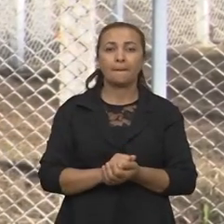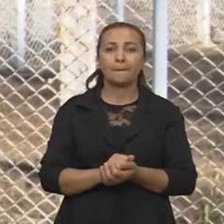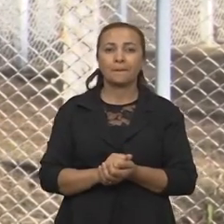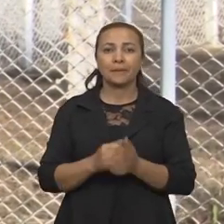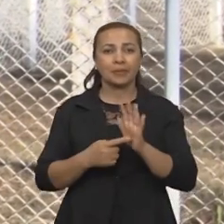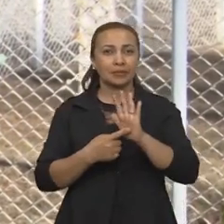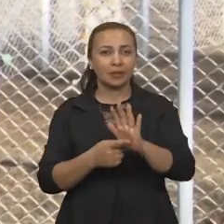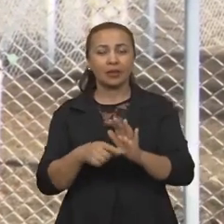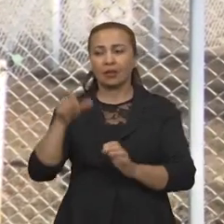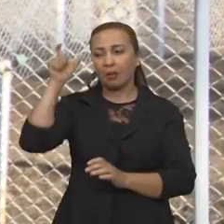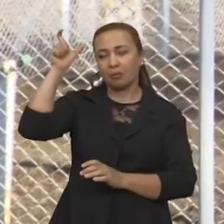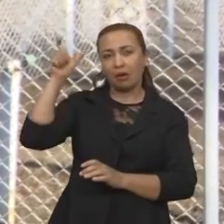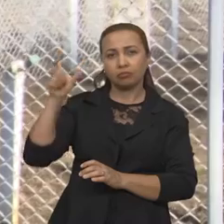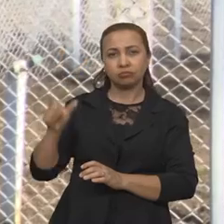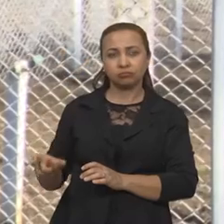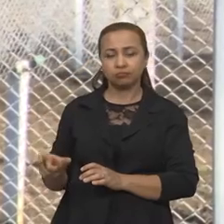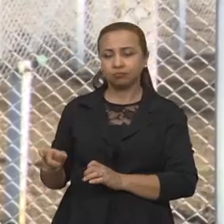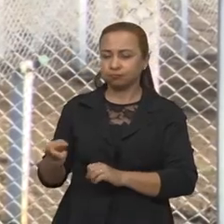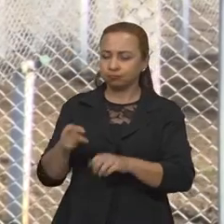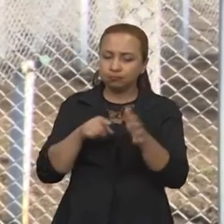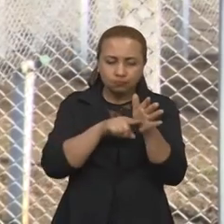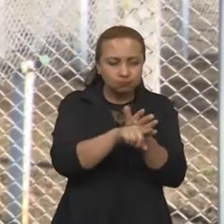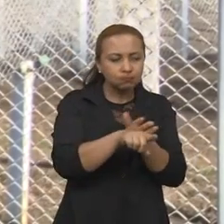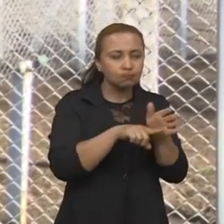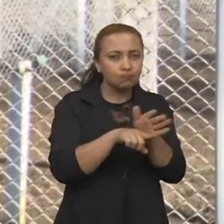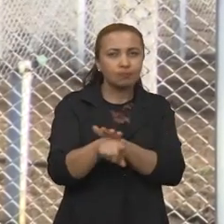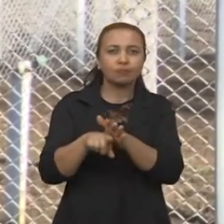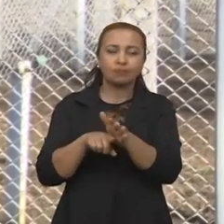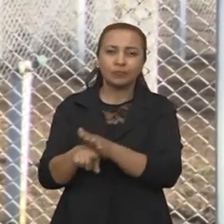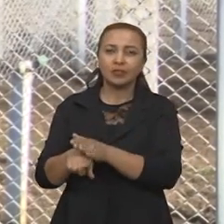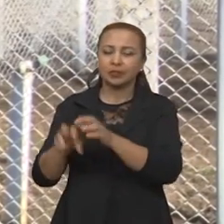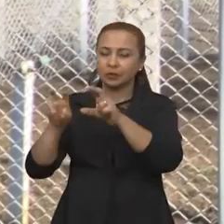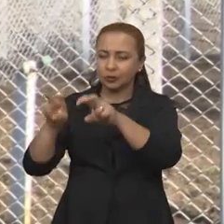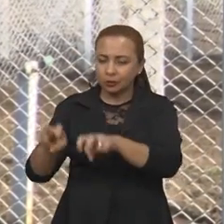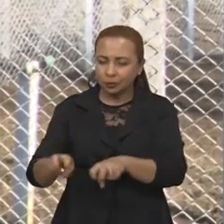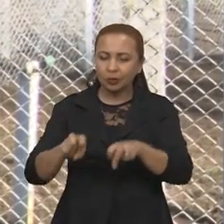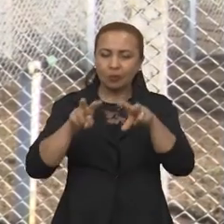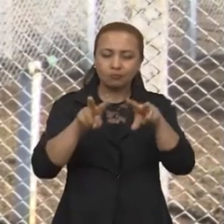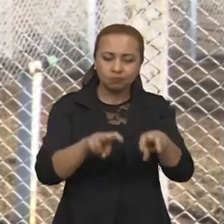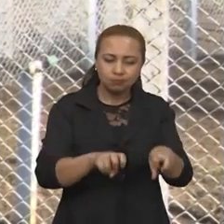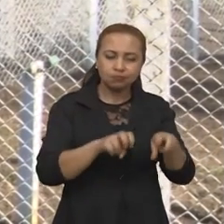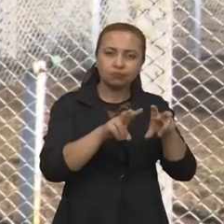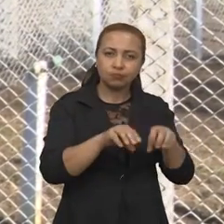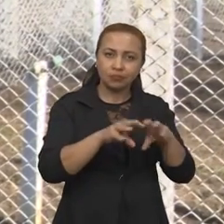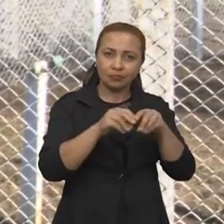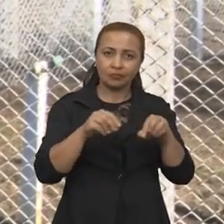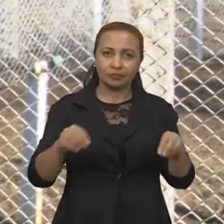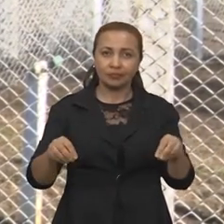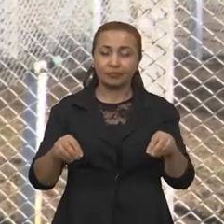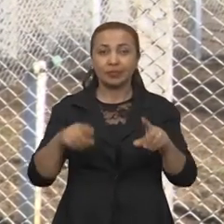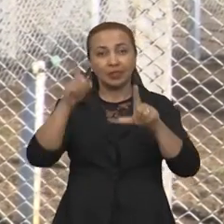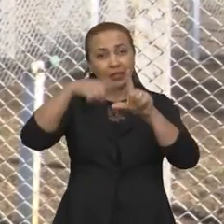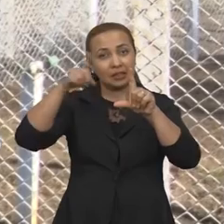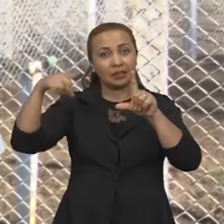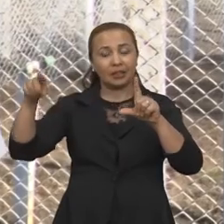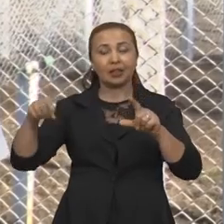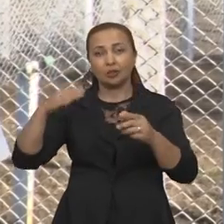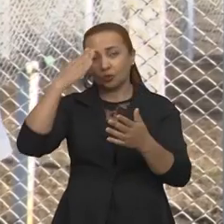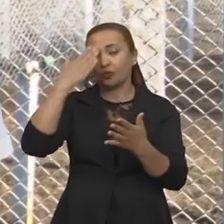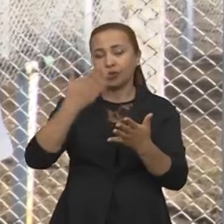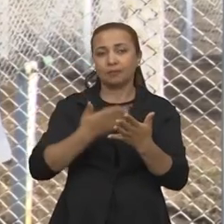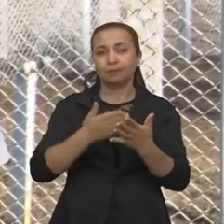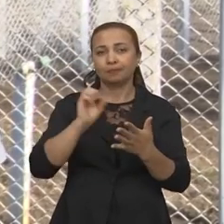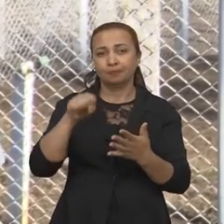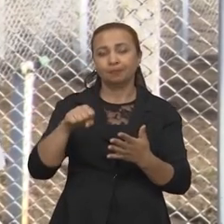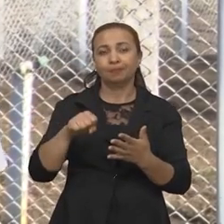apresenta perfis de sondagem dos poços bem elaborados que são dados confiáveis, portanto.